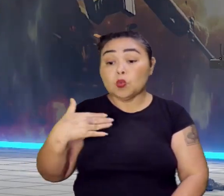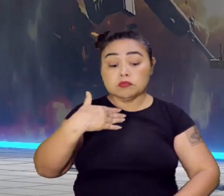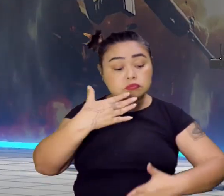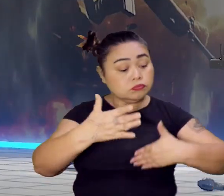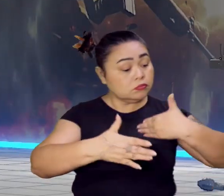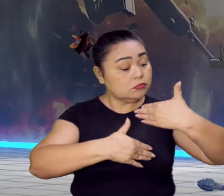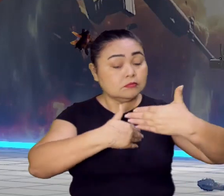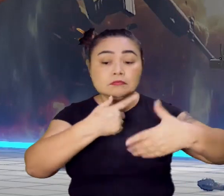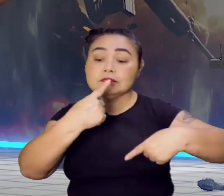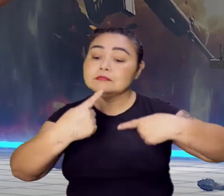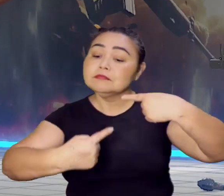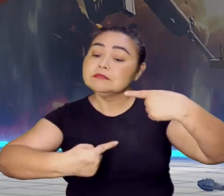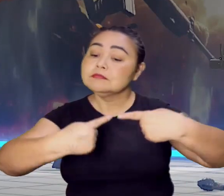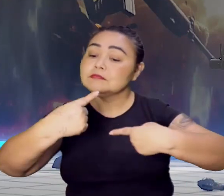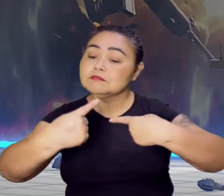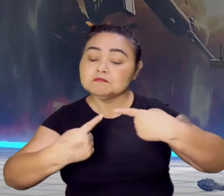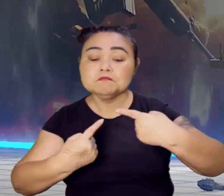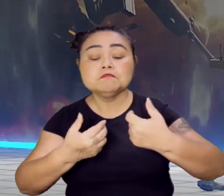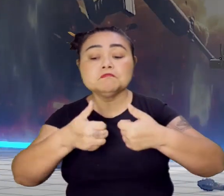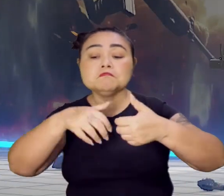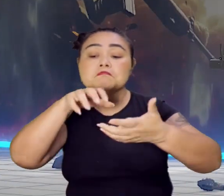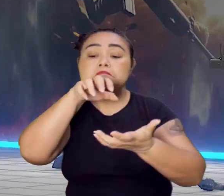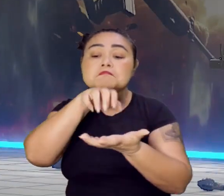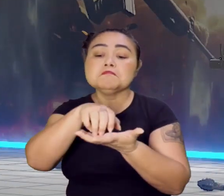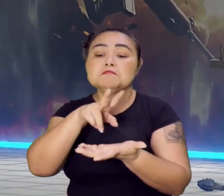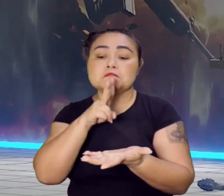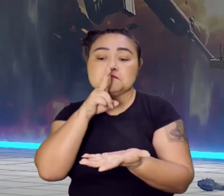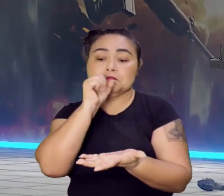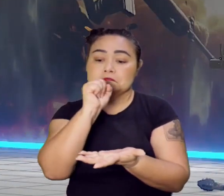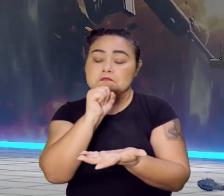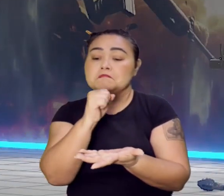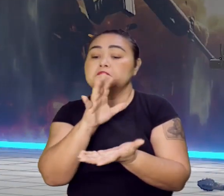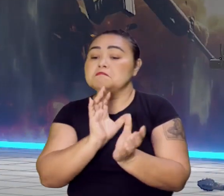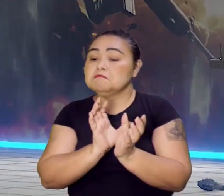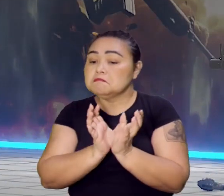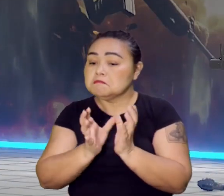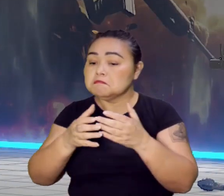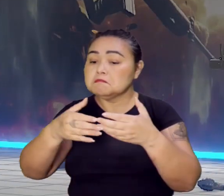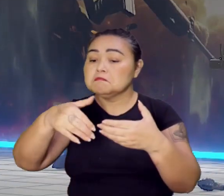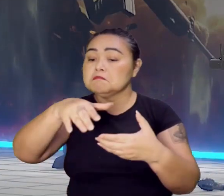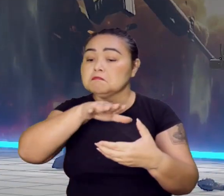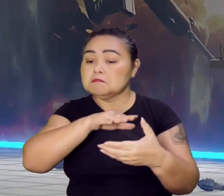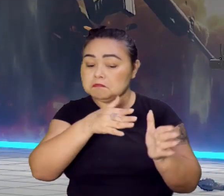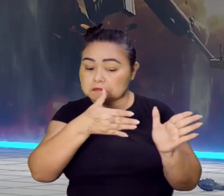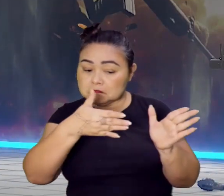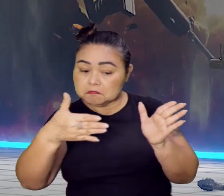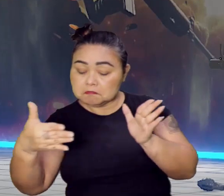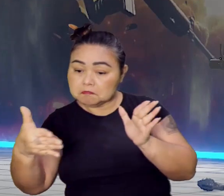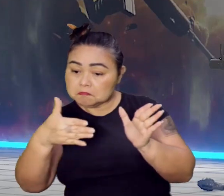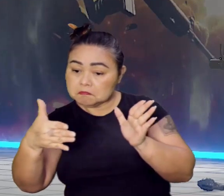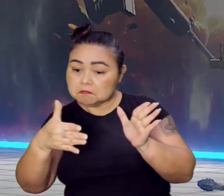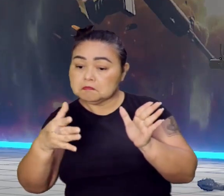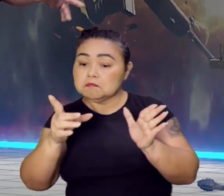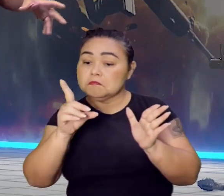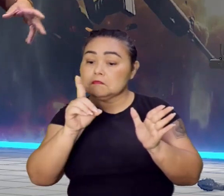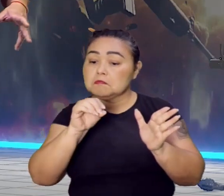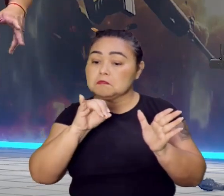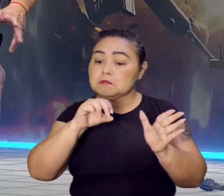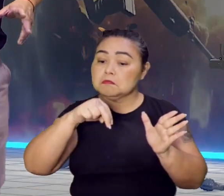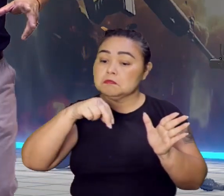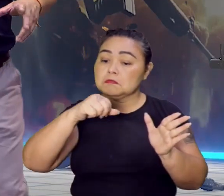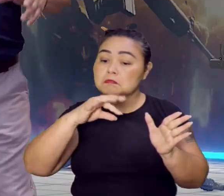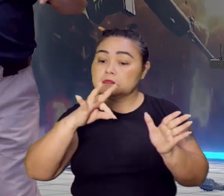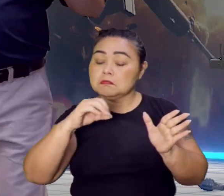Portugal se consolidando enquanto nação, enquanto dinastia. Aqui no Brasil, nós estamos em briga com os